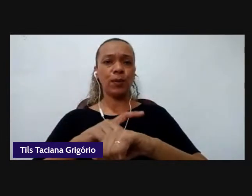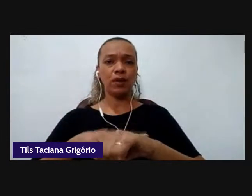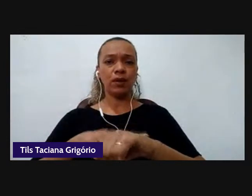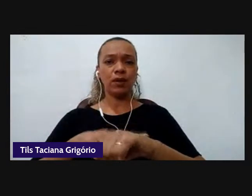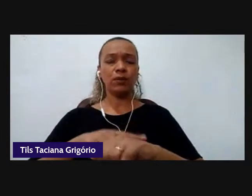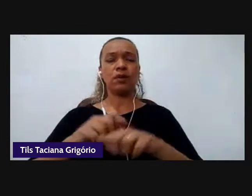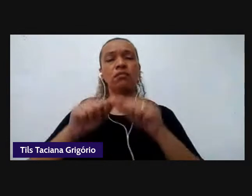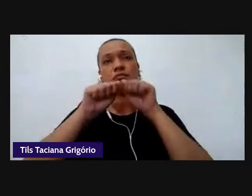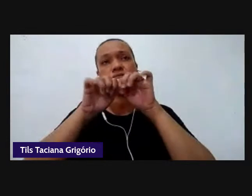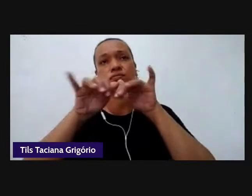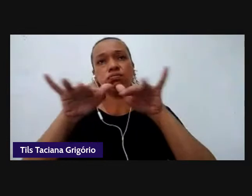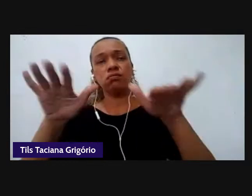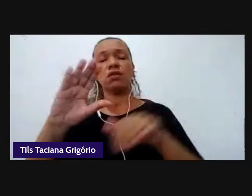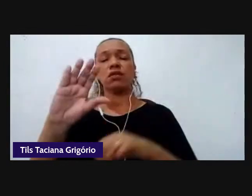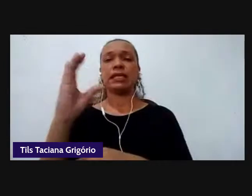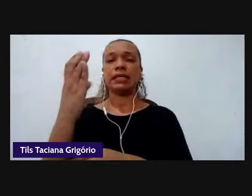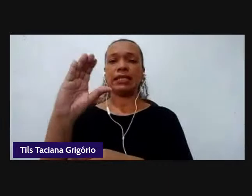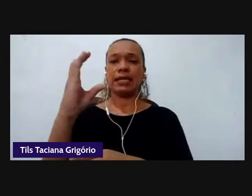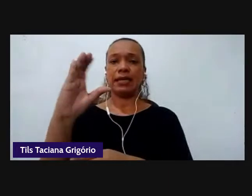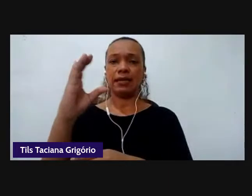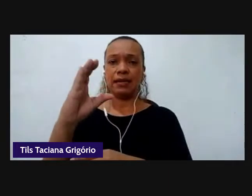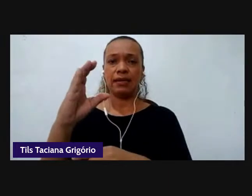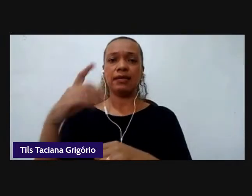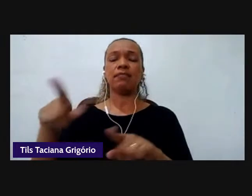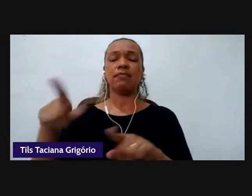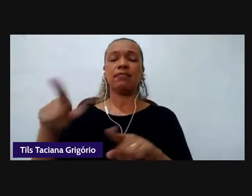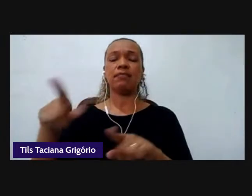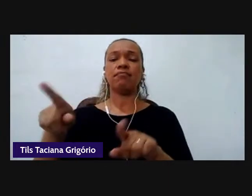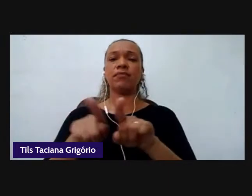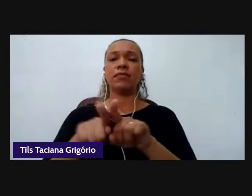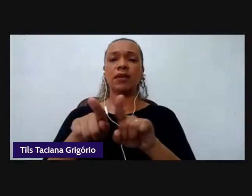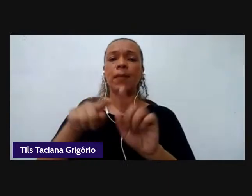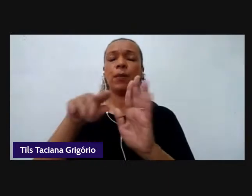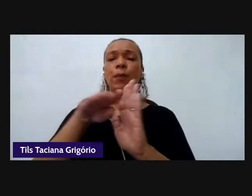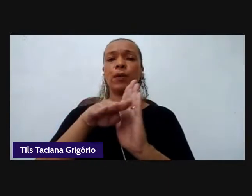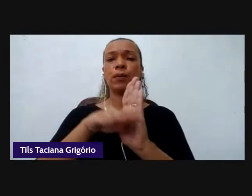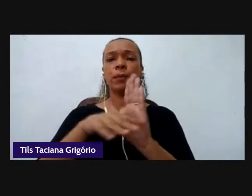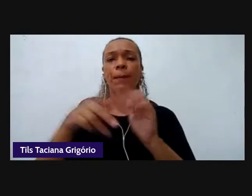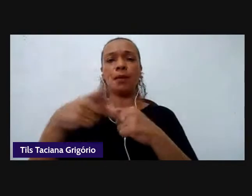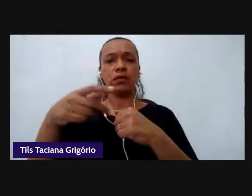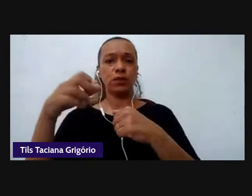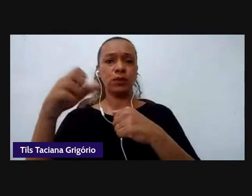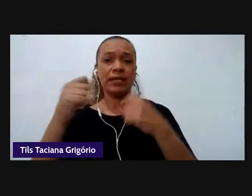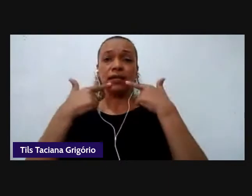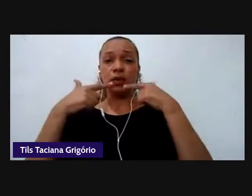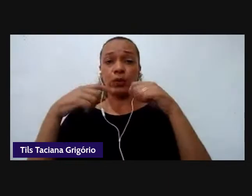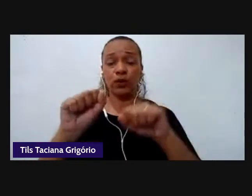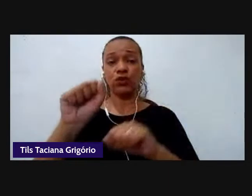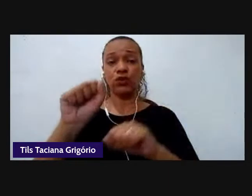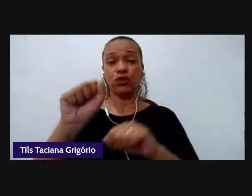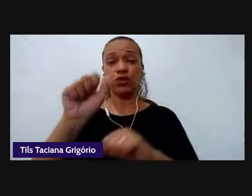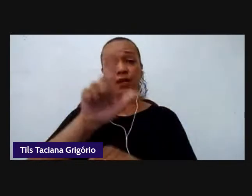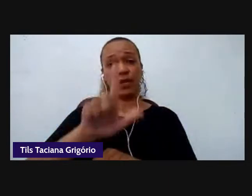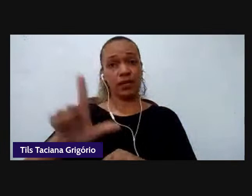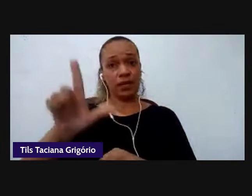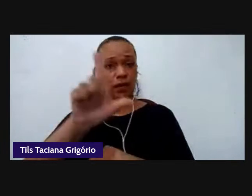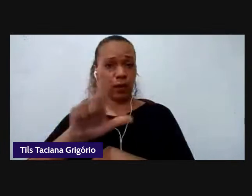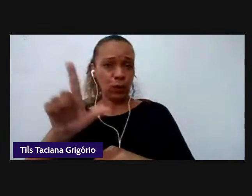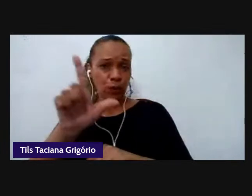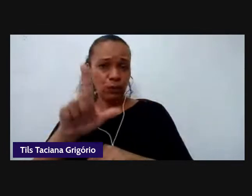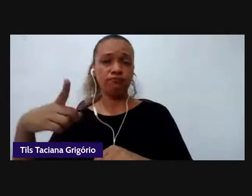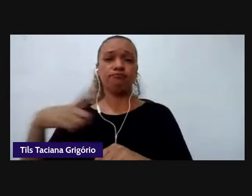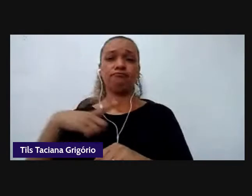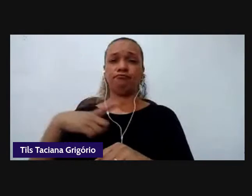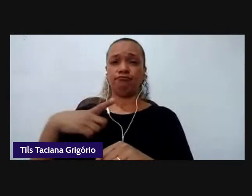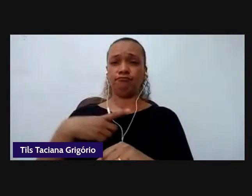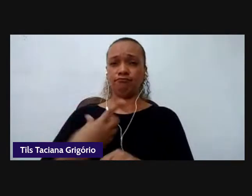ao Programa de Pós-Graduação em Linguística e Literatura, com a sua atuação no Estado, com a sua atuação nos Estados vizinhos,